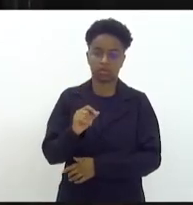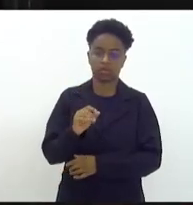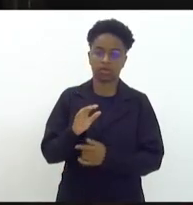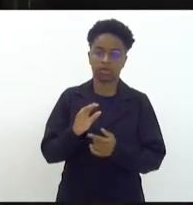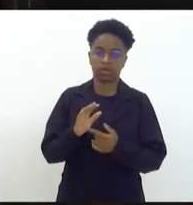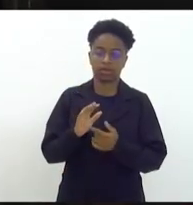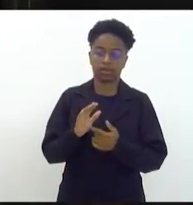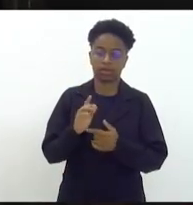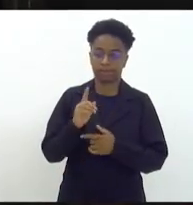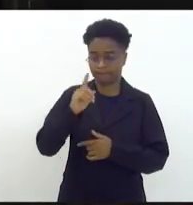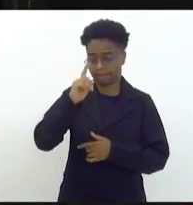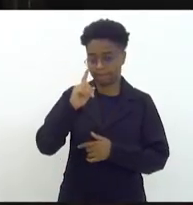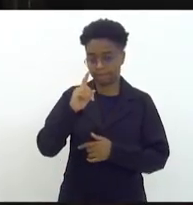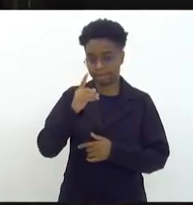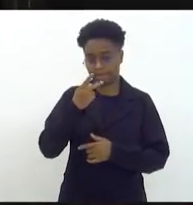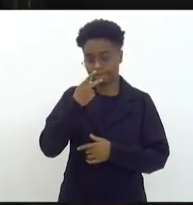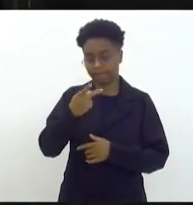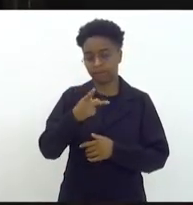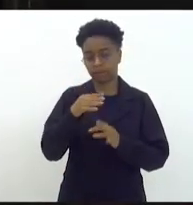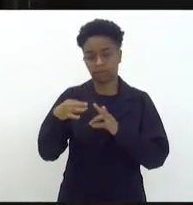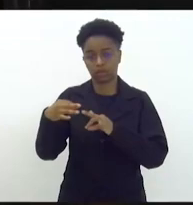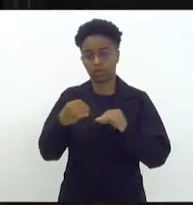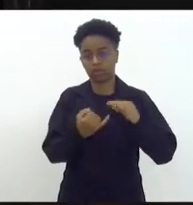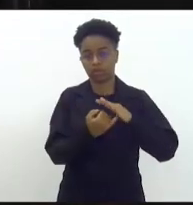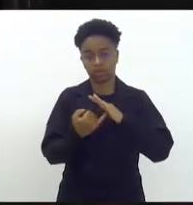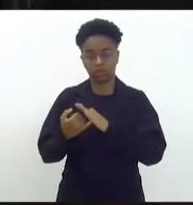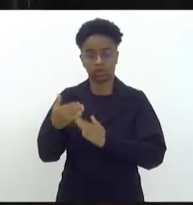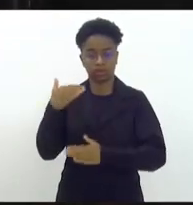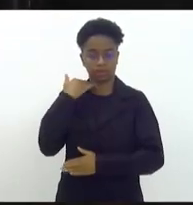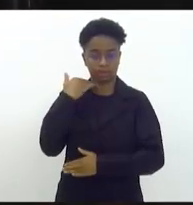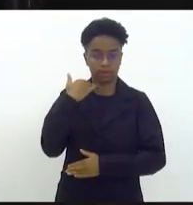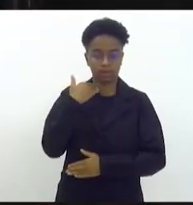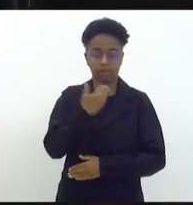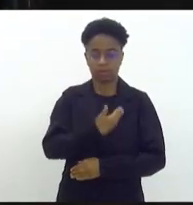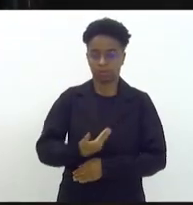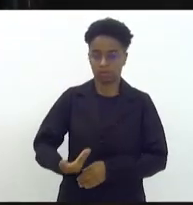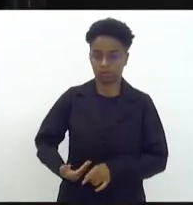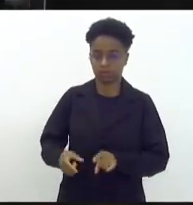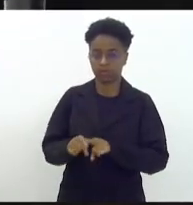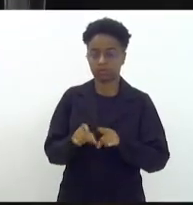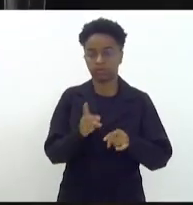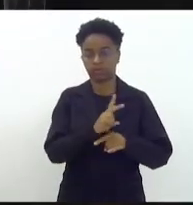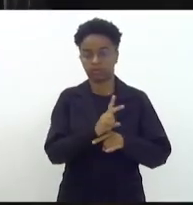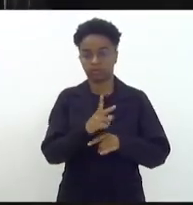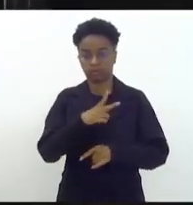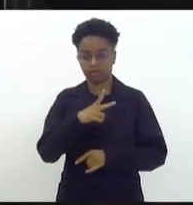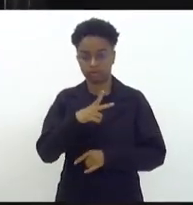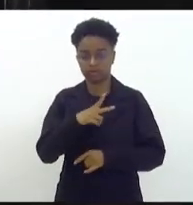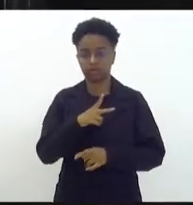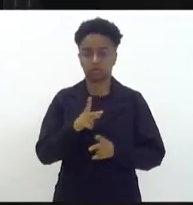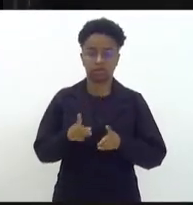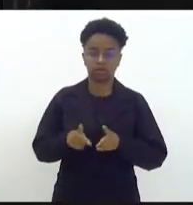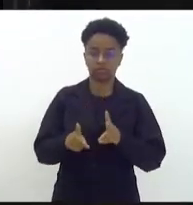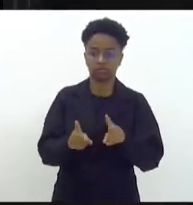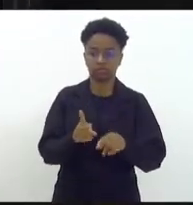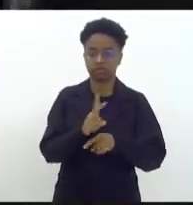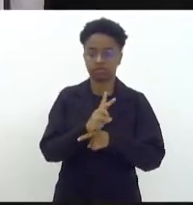instituições bancárias, públicas e privadas, mantenham segurança patrimonial, privadas,